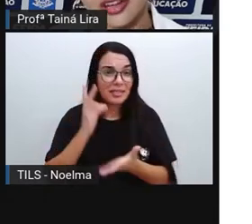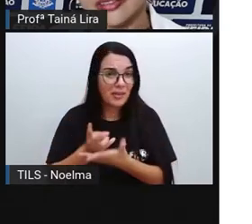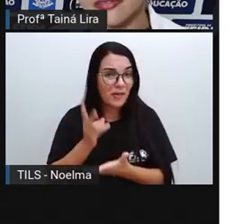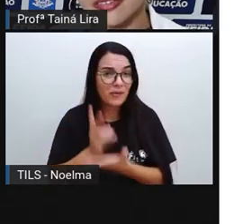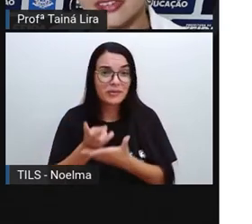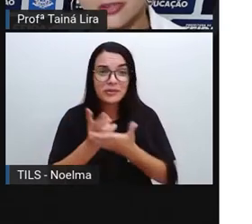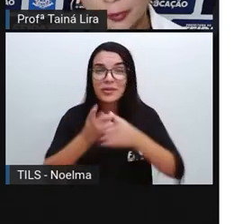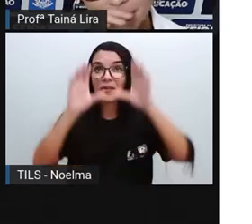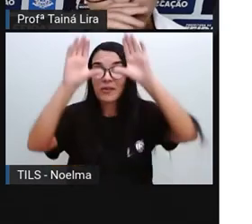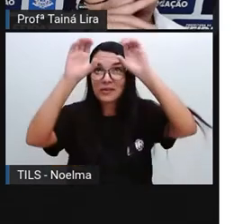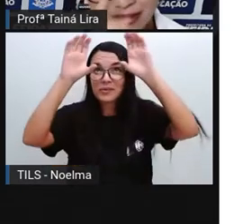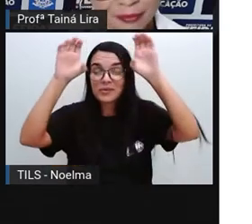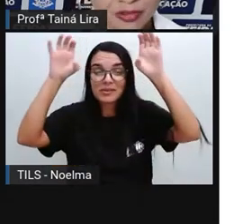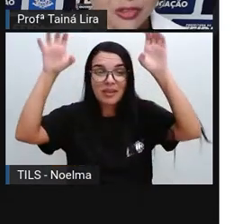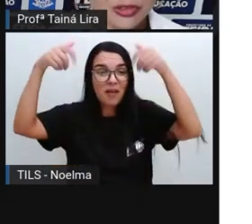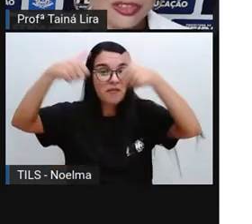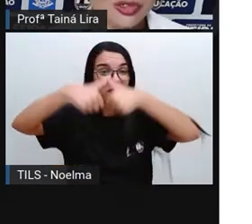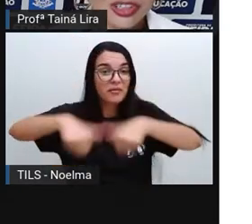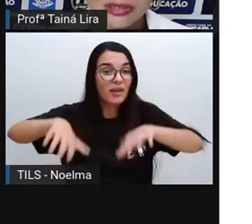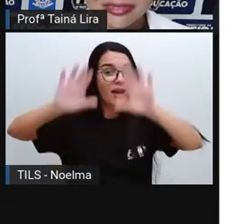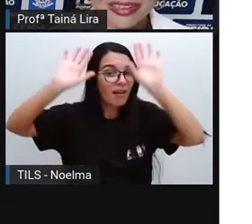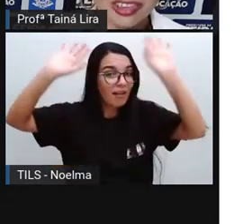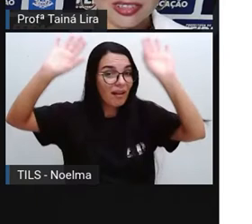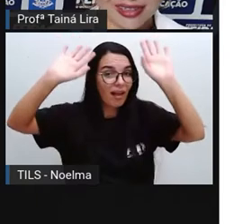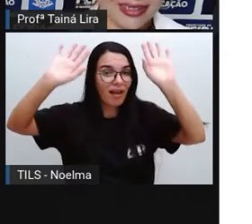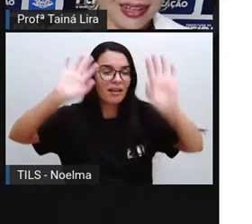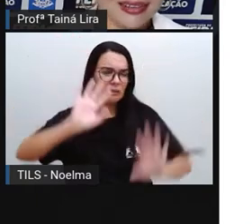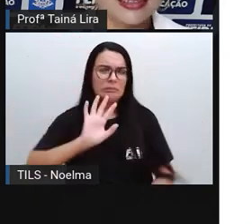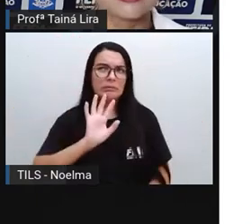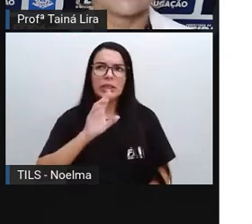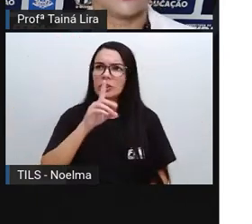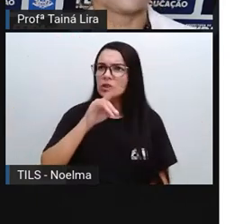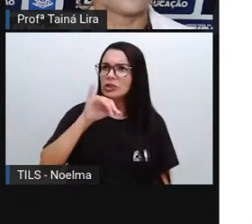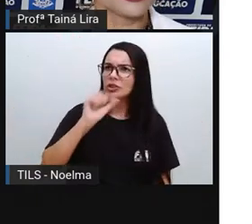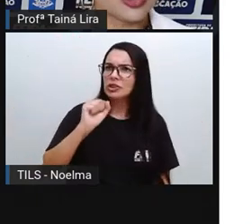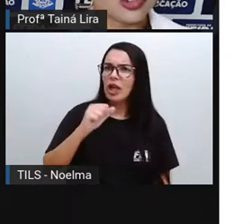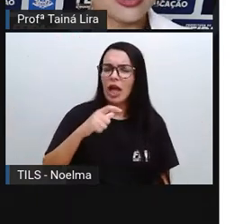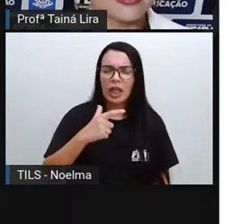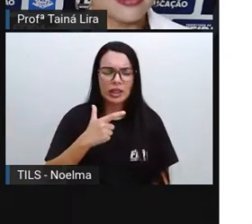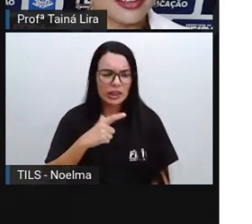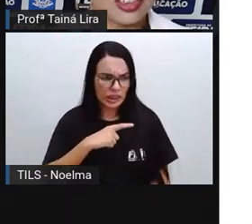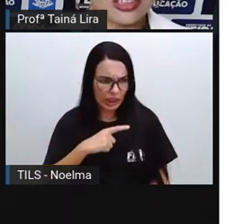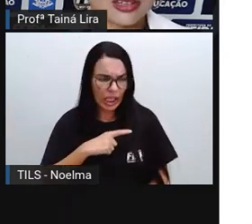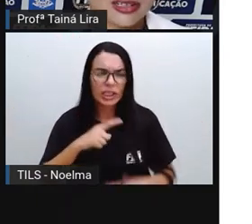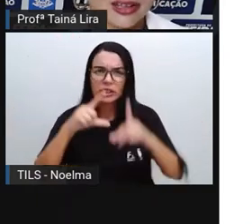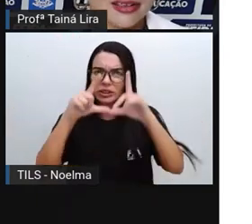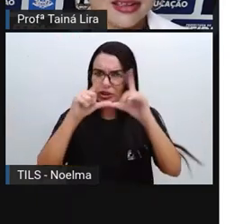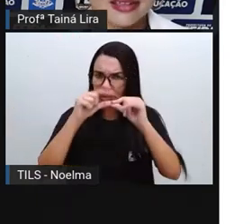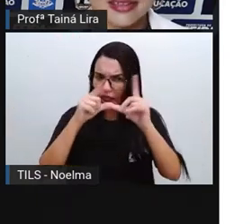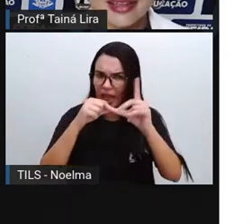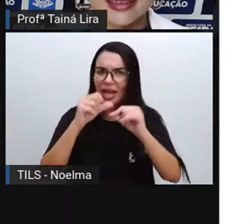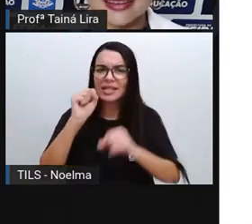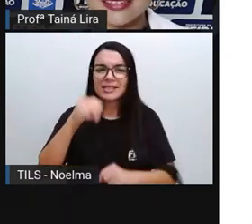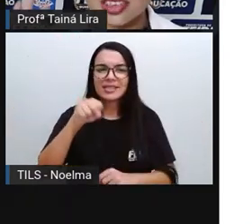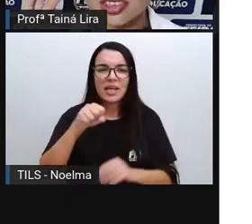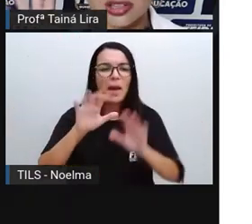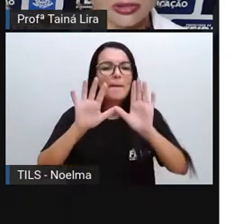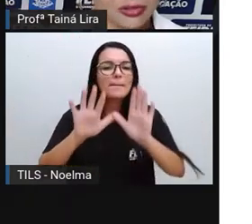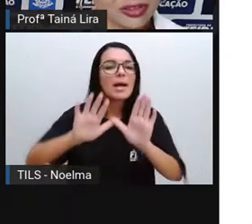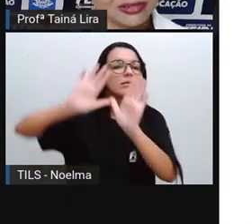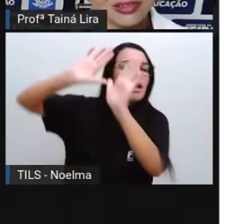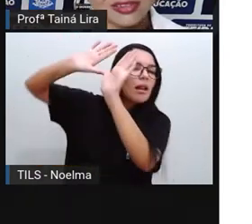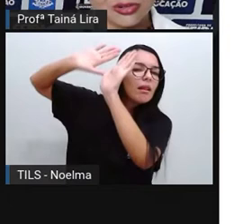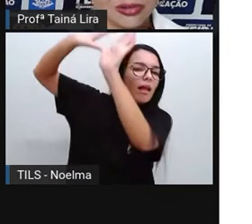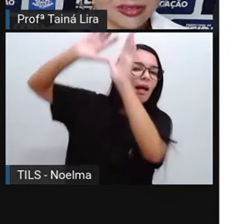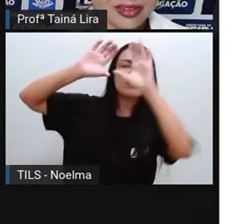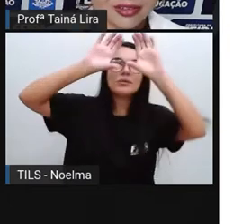Durante o dia. Então, às vezes a gente pode pensar, poxa, durante o dia não tem estrela? Não, durante o dia tem estrela, tá? Elas estão